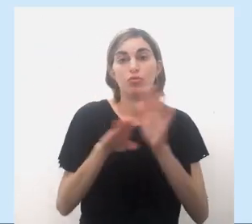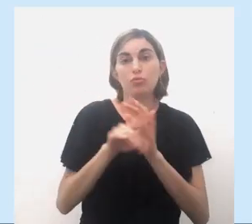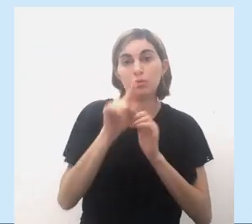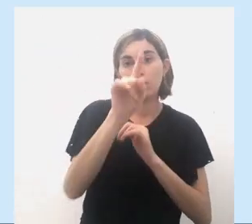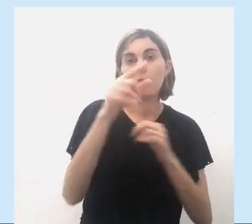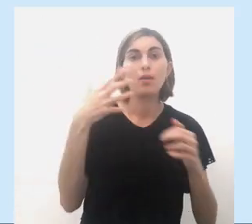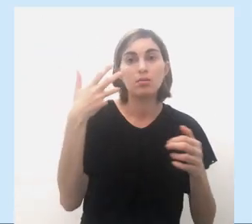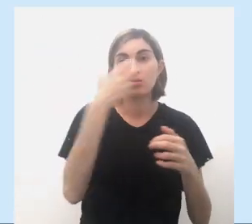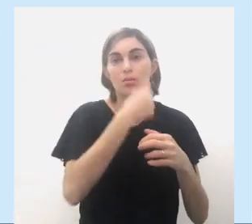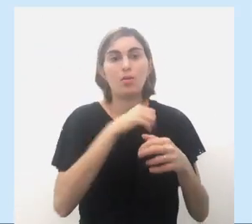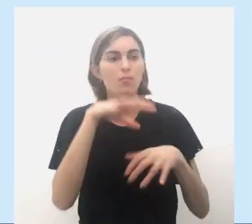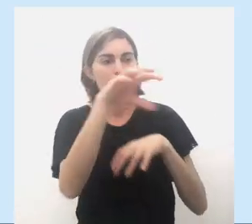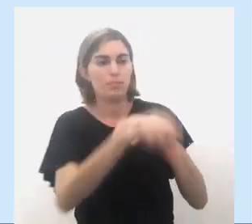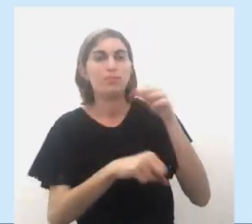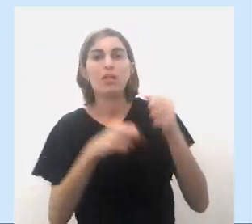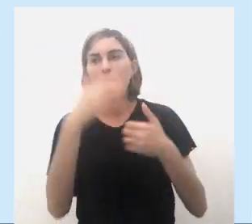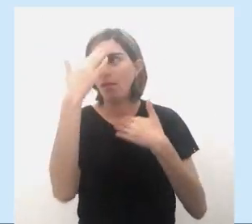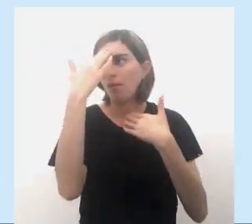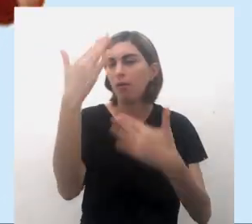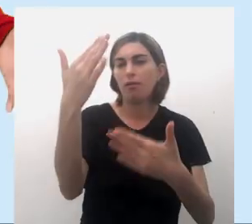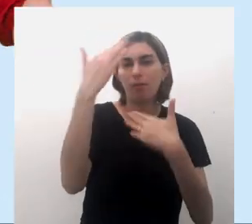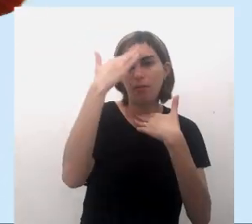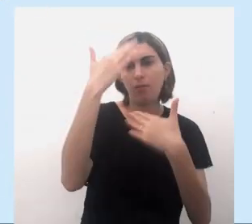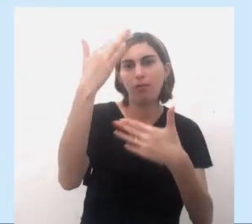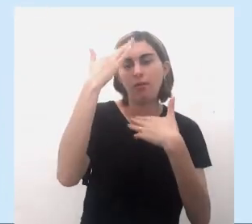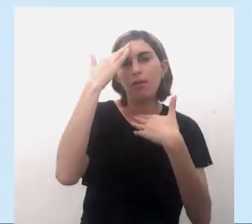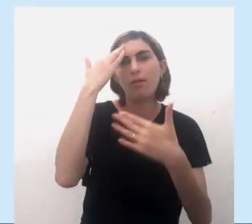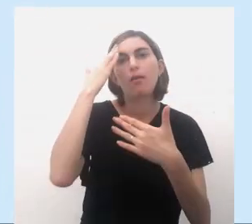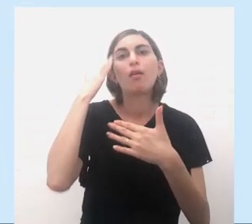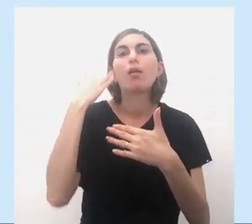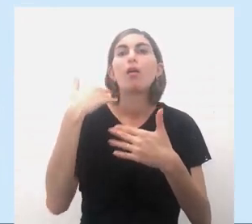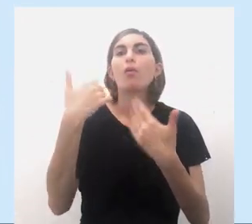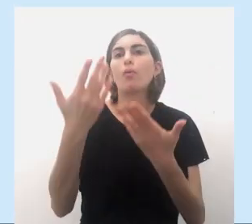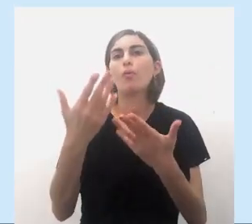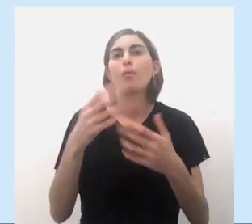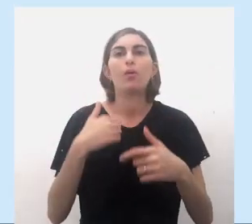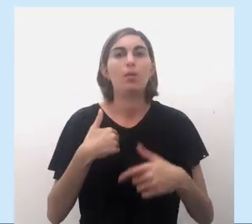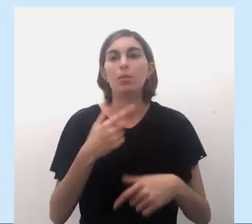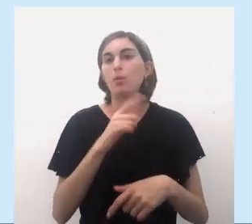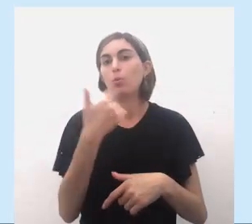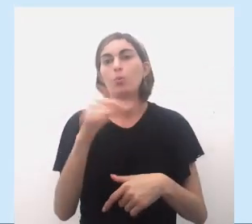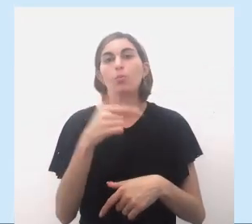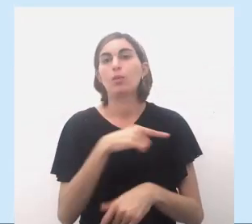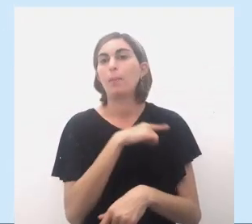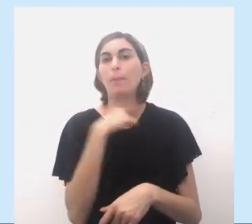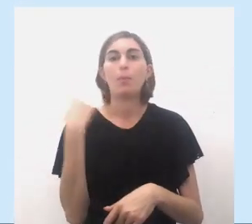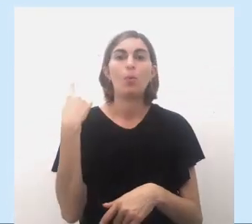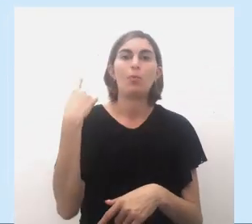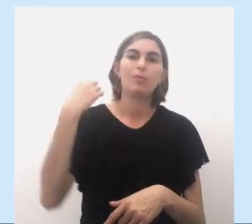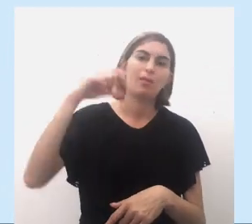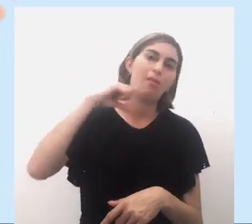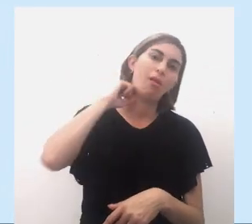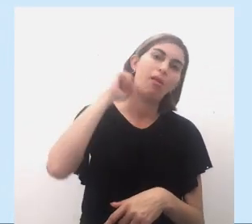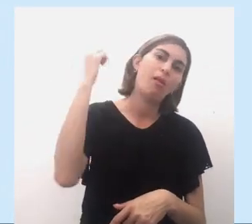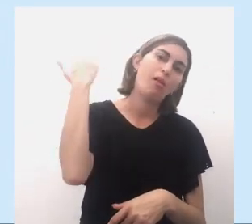aí chegavam lá, eram resgatados, e o cara agradecia, na realidade, por não ter sido devorado, ter